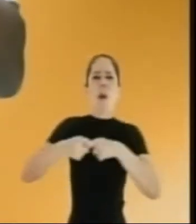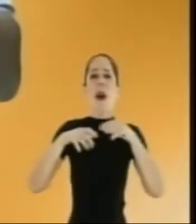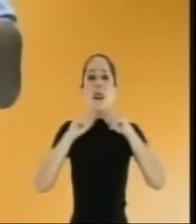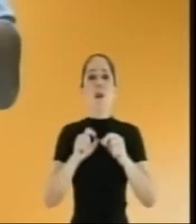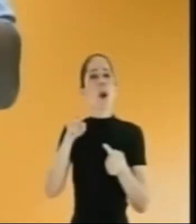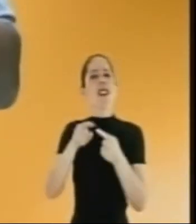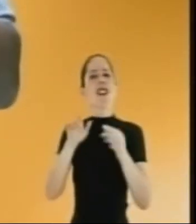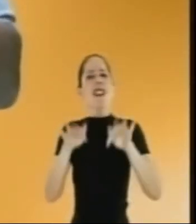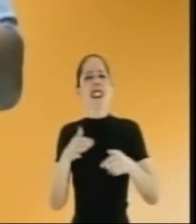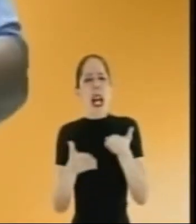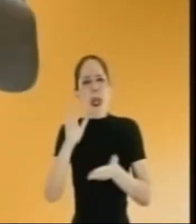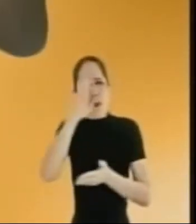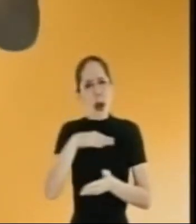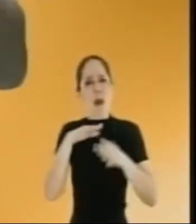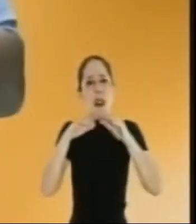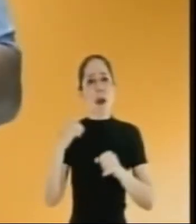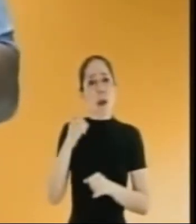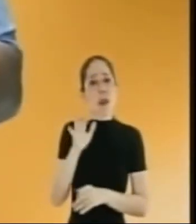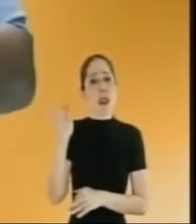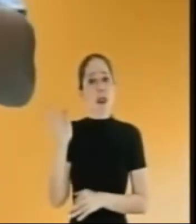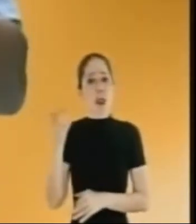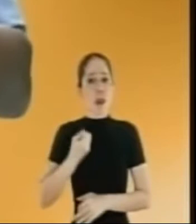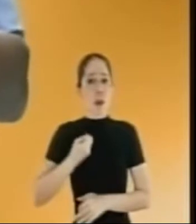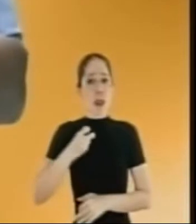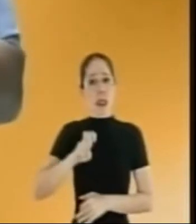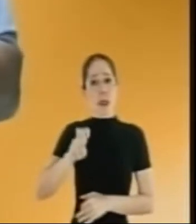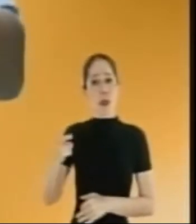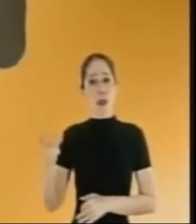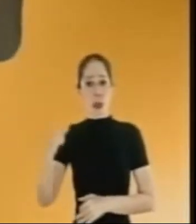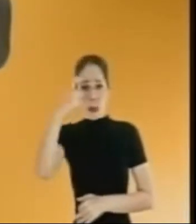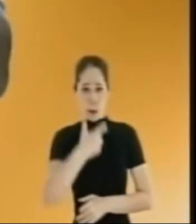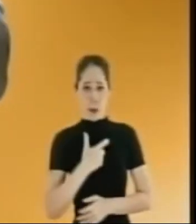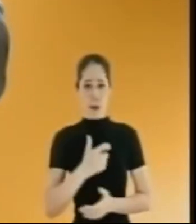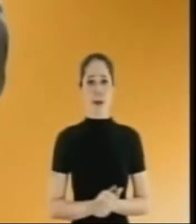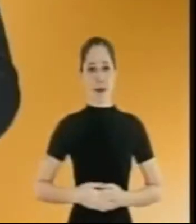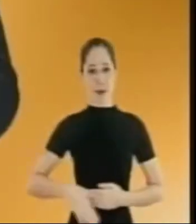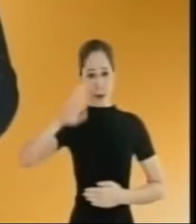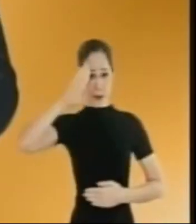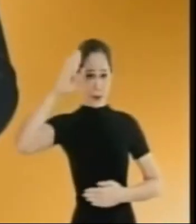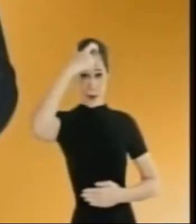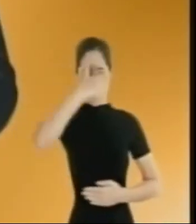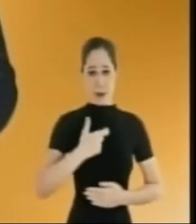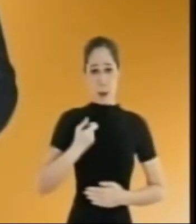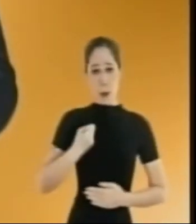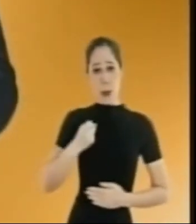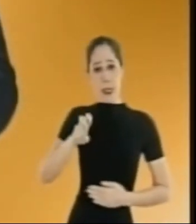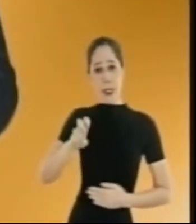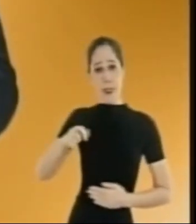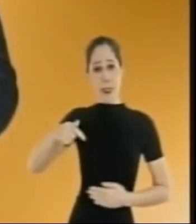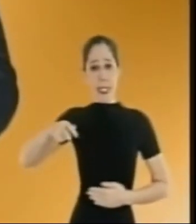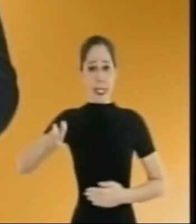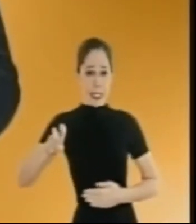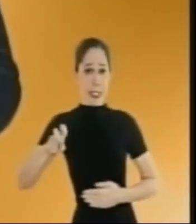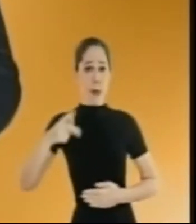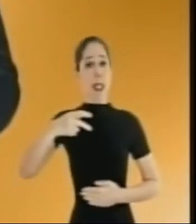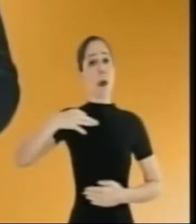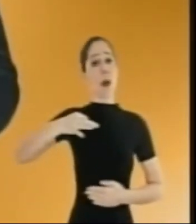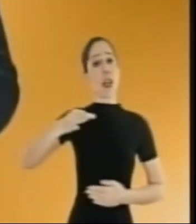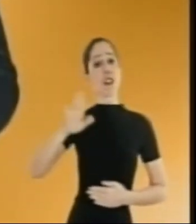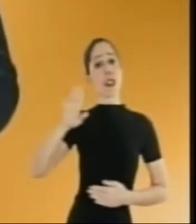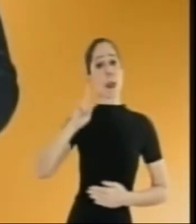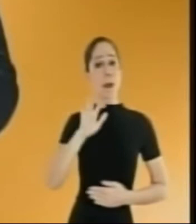de animais. Pelo fim da crueldade animal, deputado federal, 55,20, Brasil. Olá, sou Paulo Silva, 55,75.